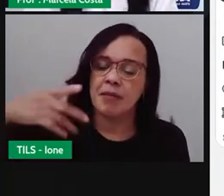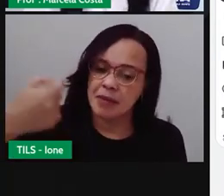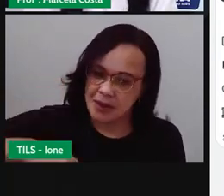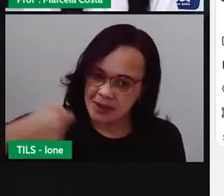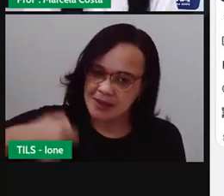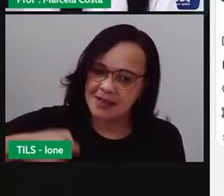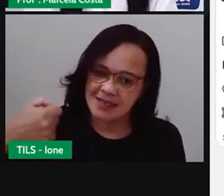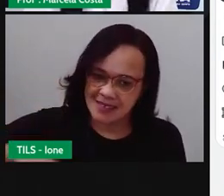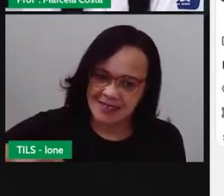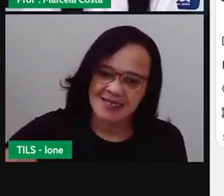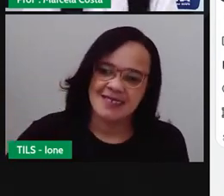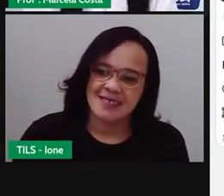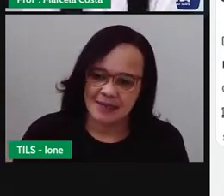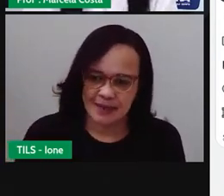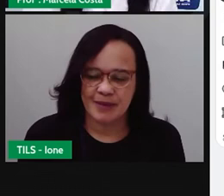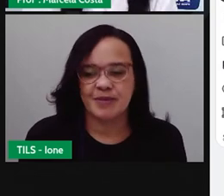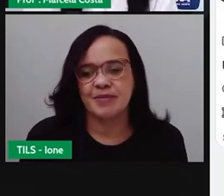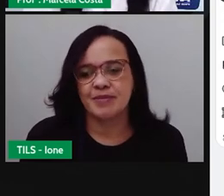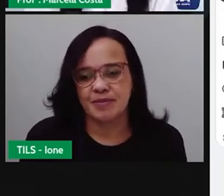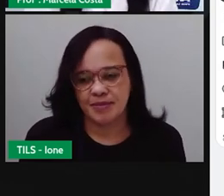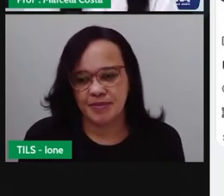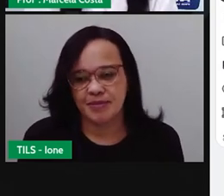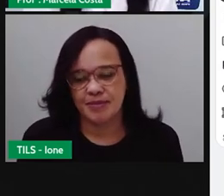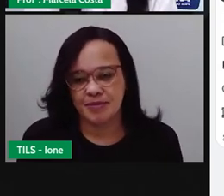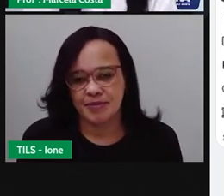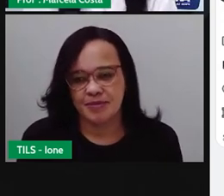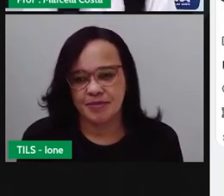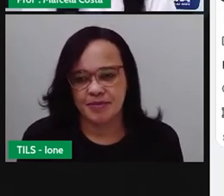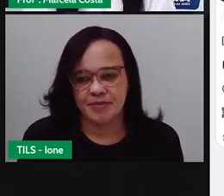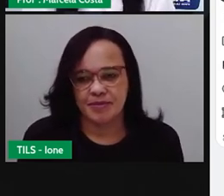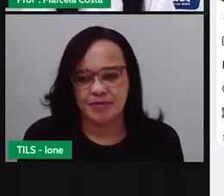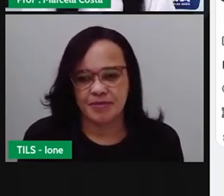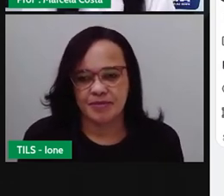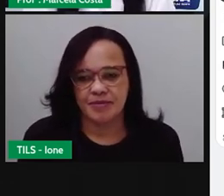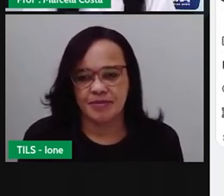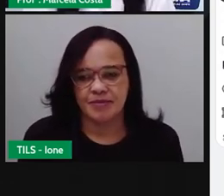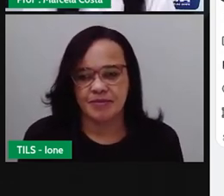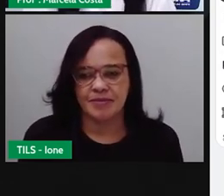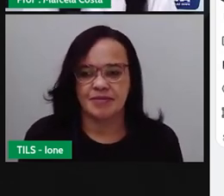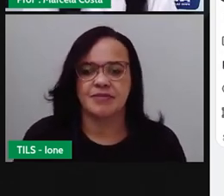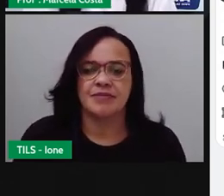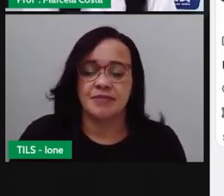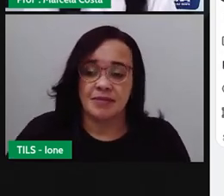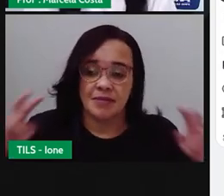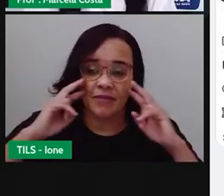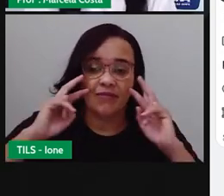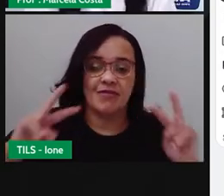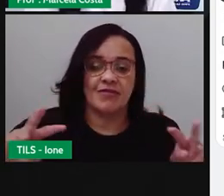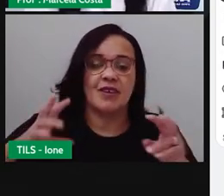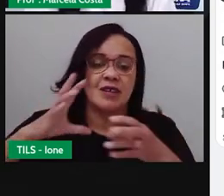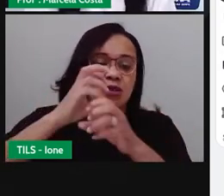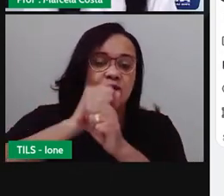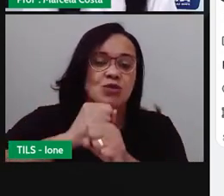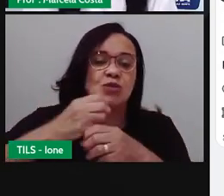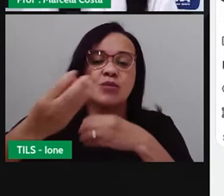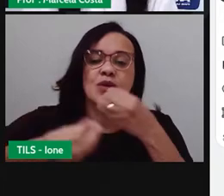eu estou usando esse programa para fazer o salto para eu mostrar para vocês. ele não é